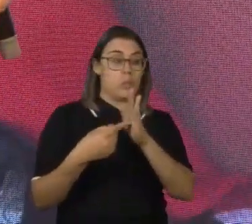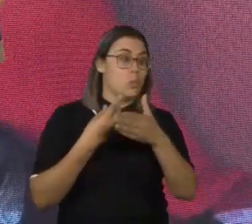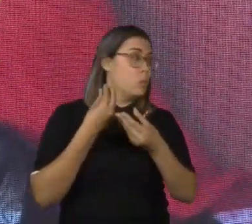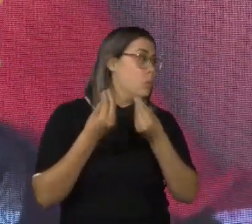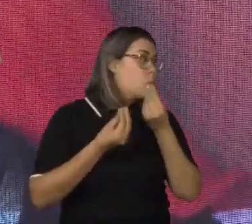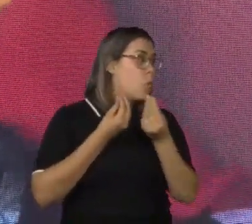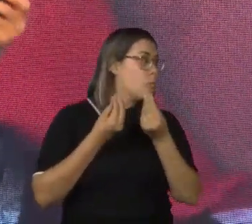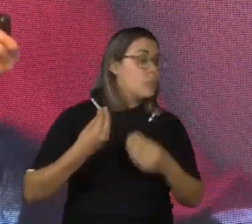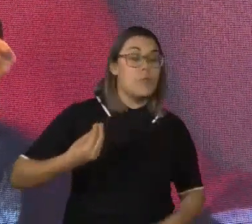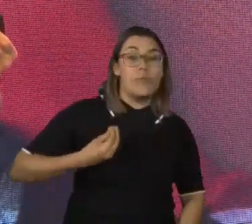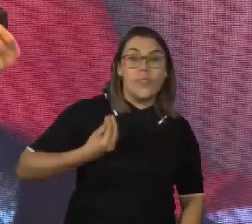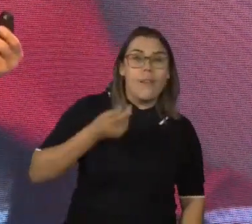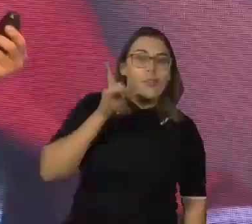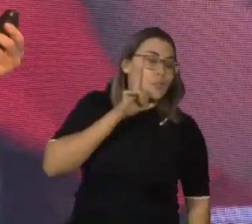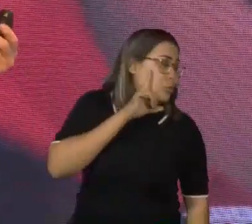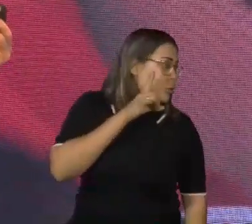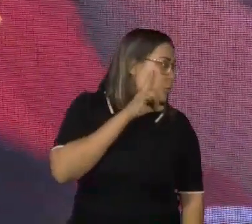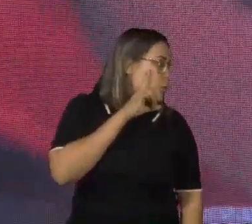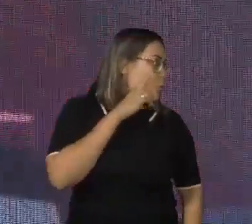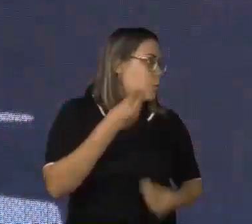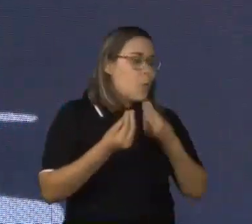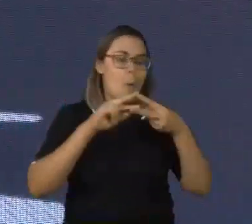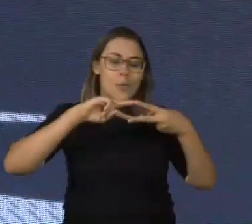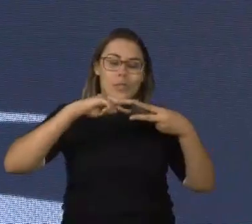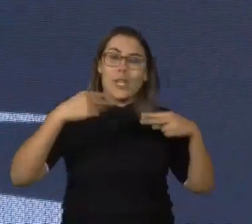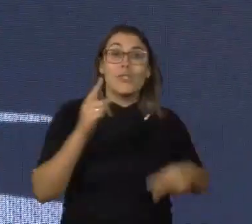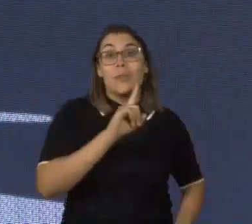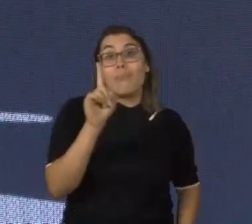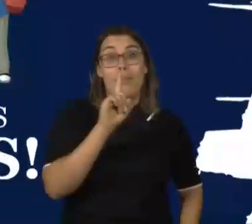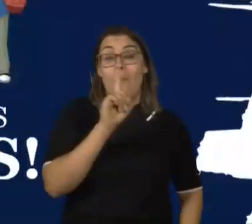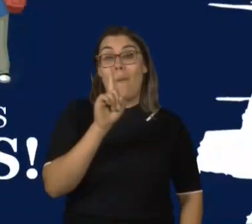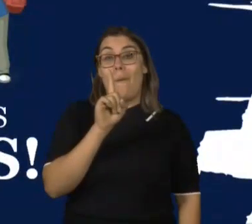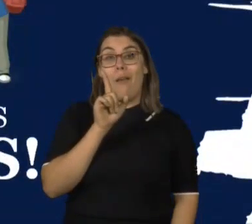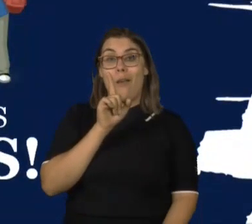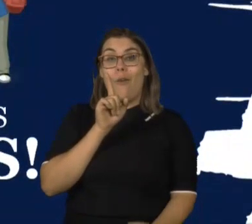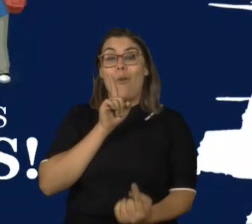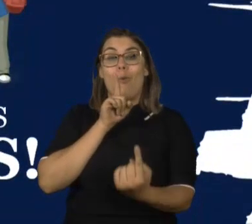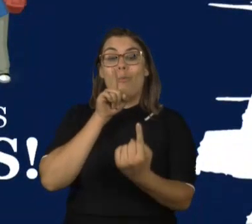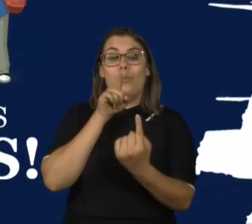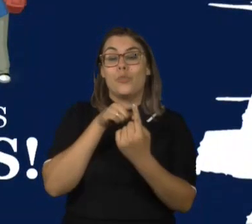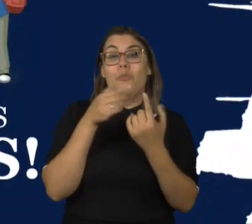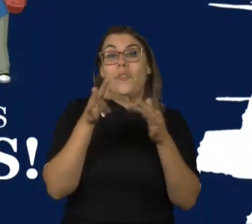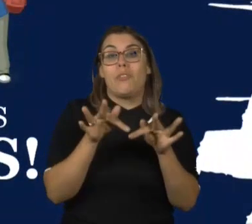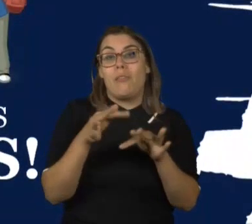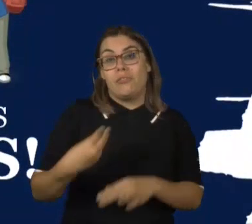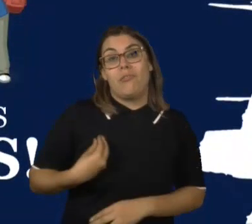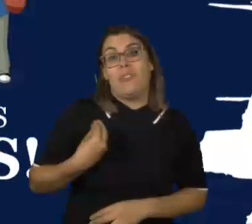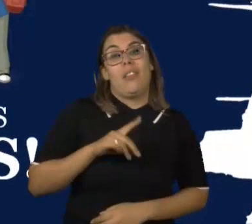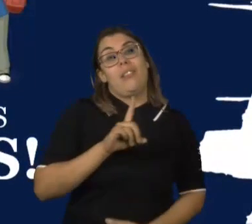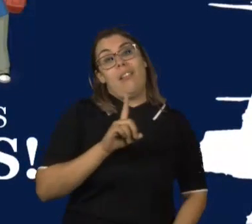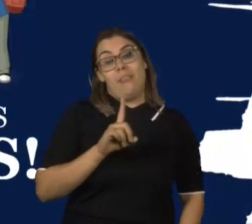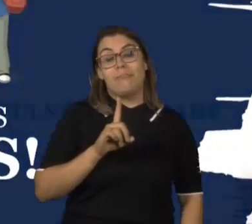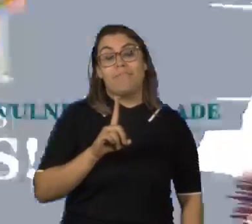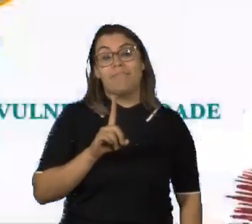forma viva como a genética não é destino. nós precisamos olhar esse indivíduo como uma necessidade humana.